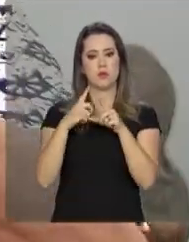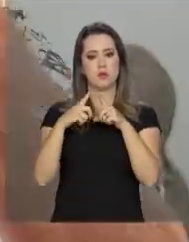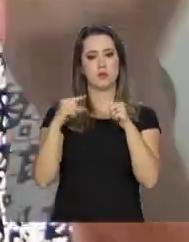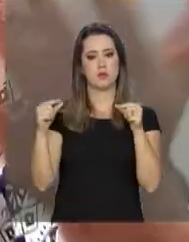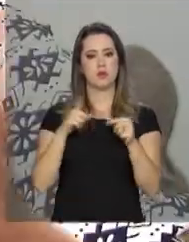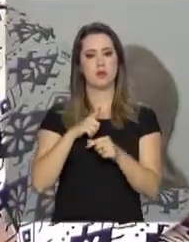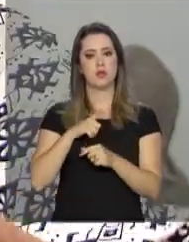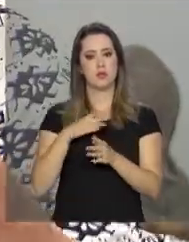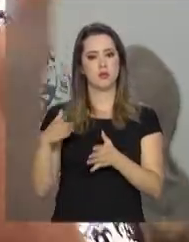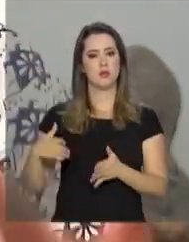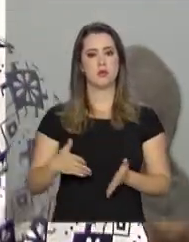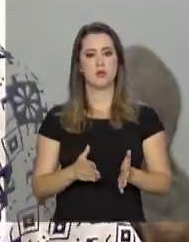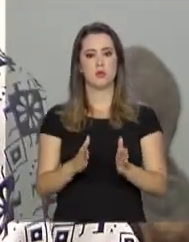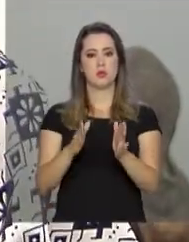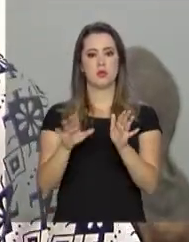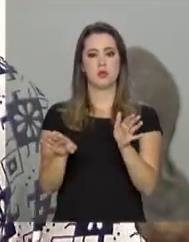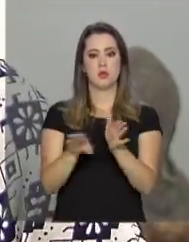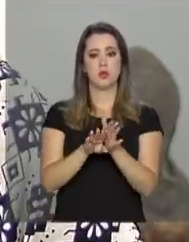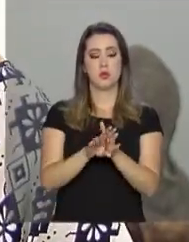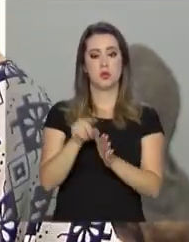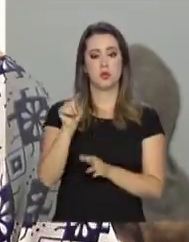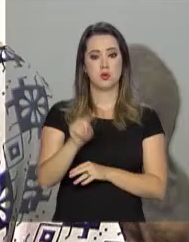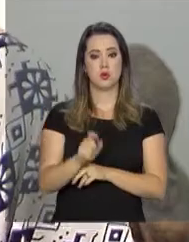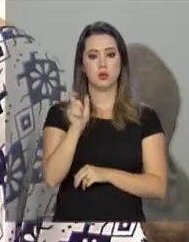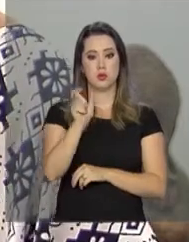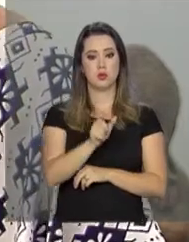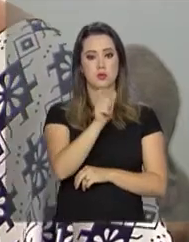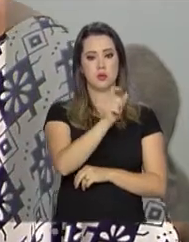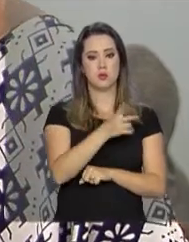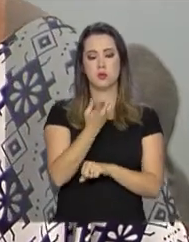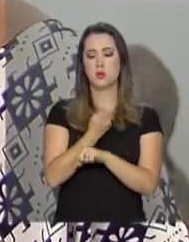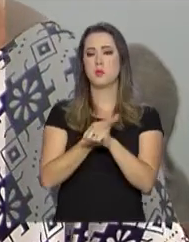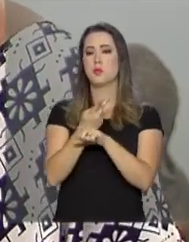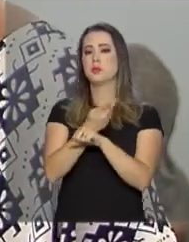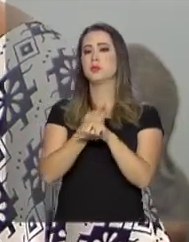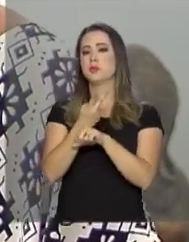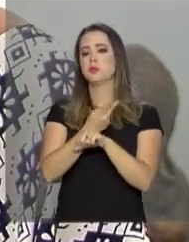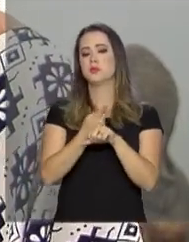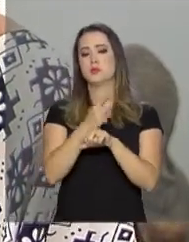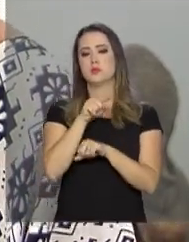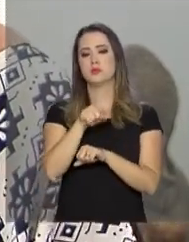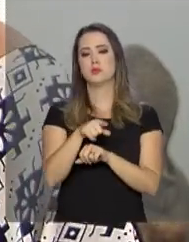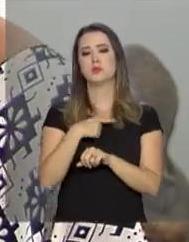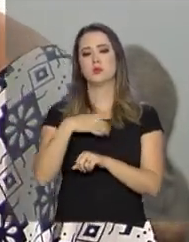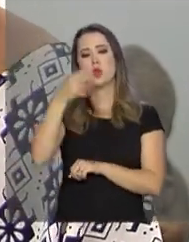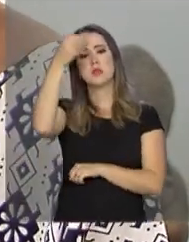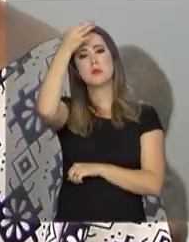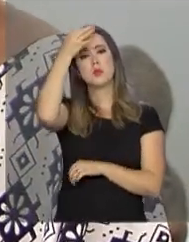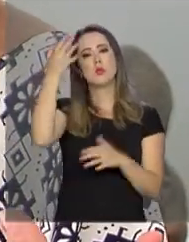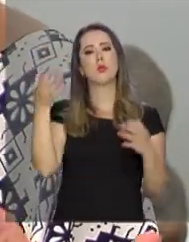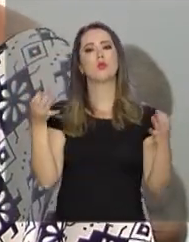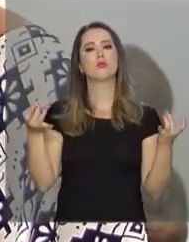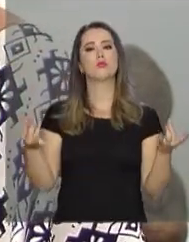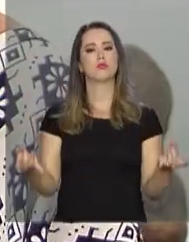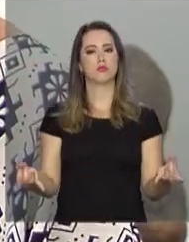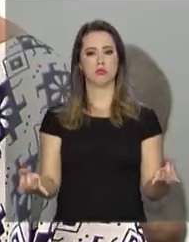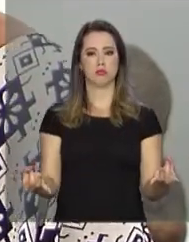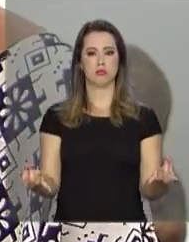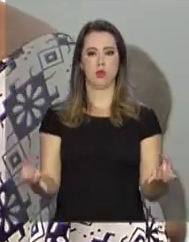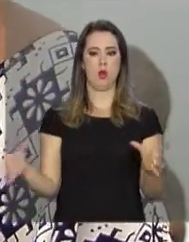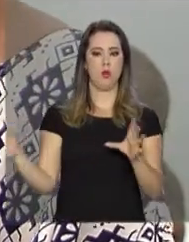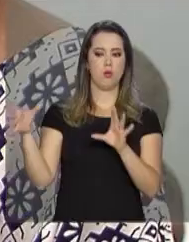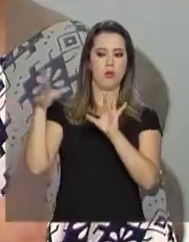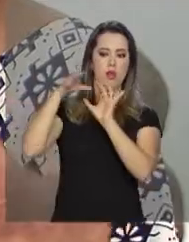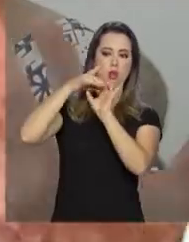estrada, começaram a chegar aqui. Pessoas buscando espiritualidade, buscando a